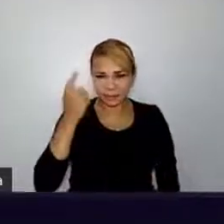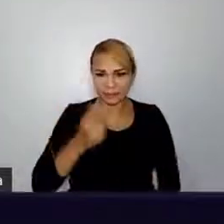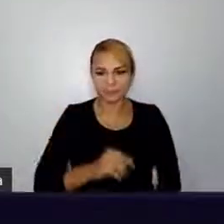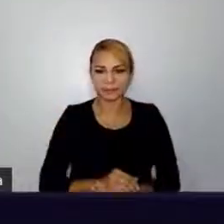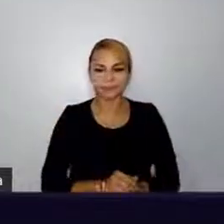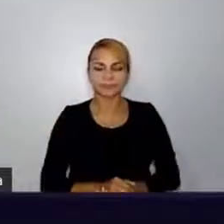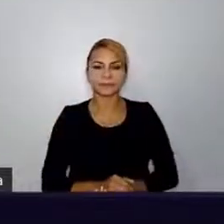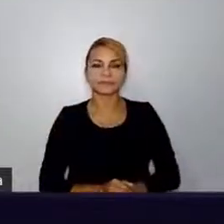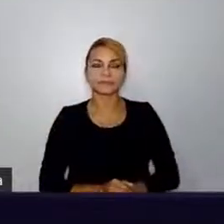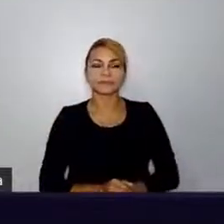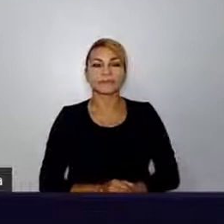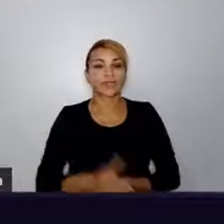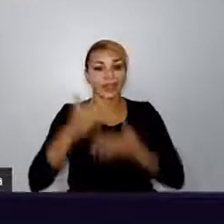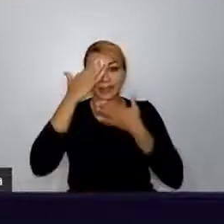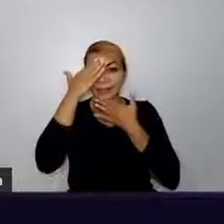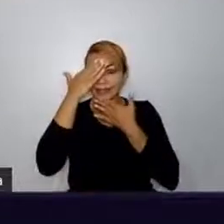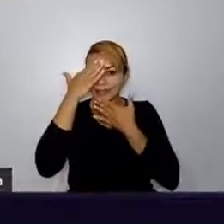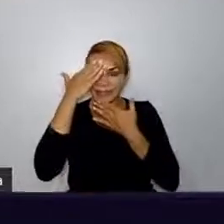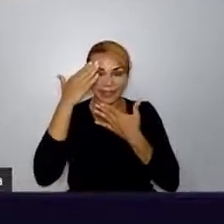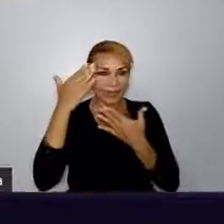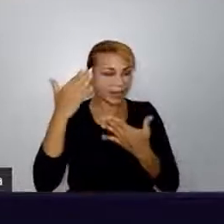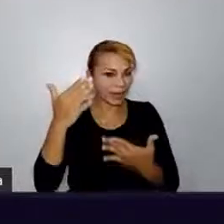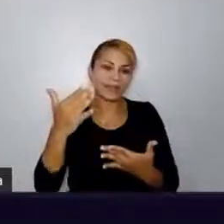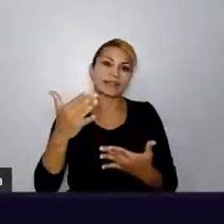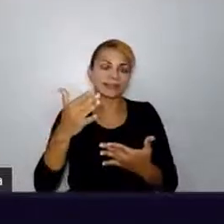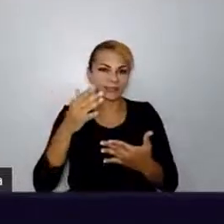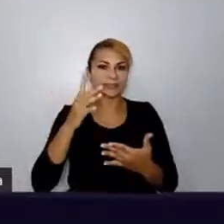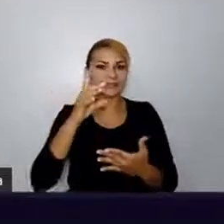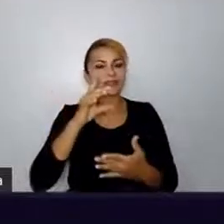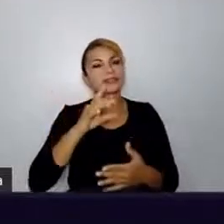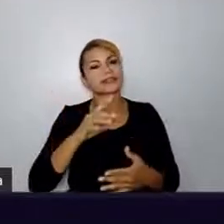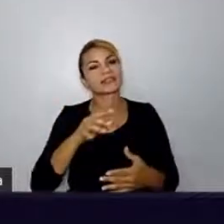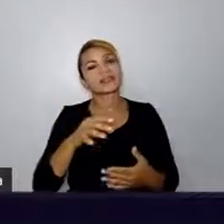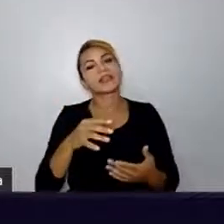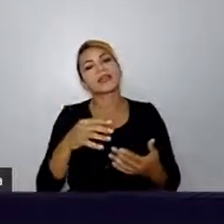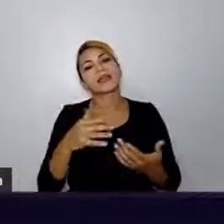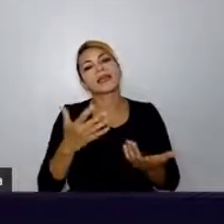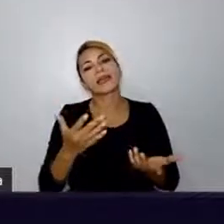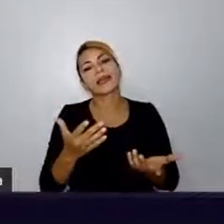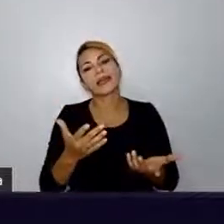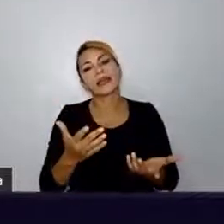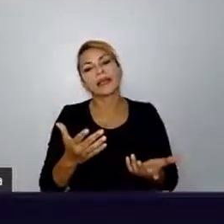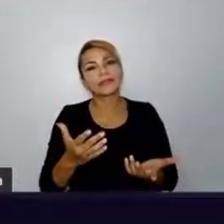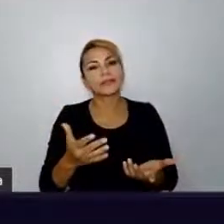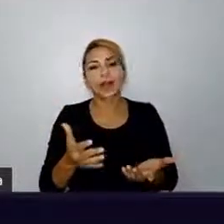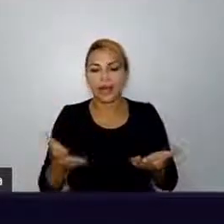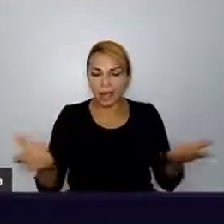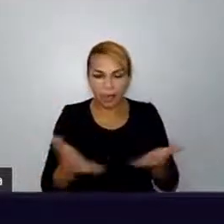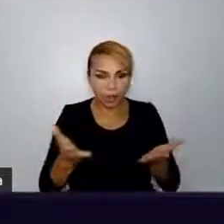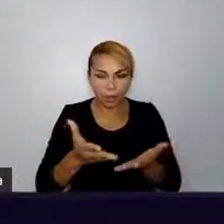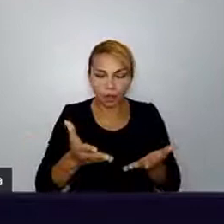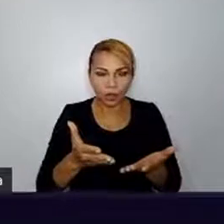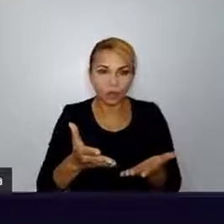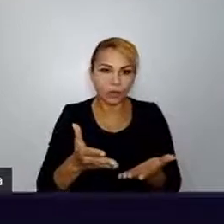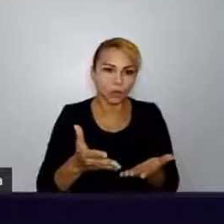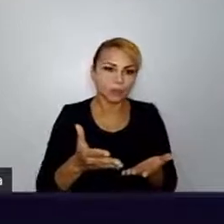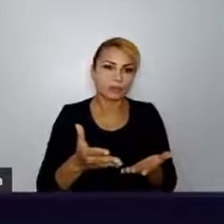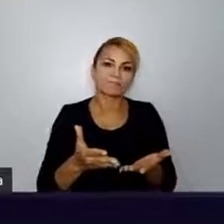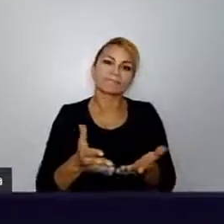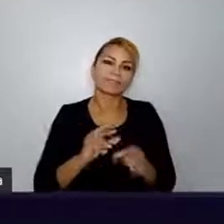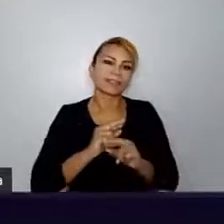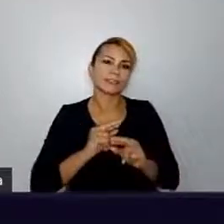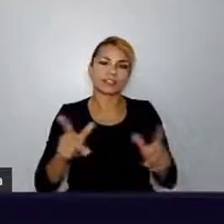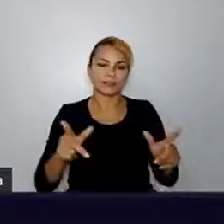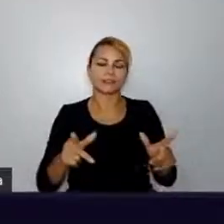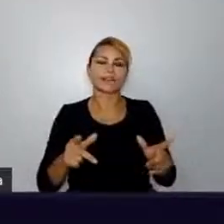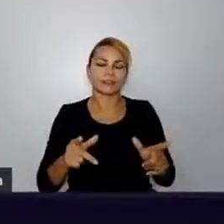Graças a qualquer coisa, esse não é o nosso cenário. E ao contrário dessa distopia maluca que eu acabei de escrever para vocês, a gente tem um